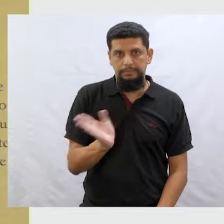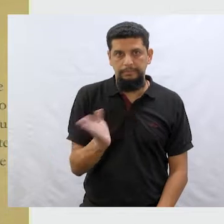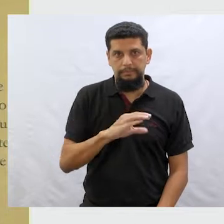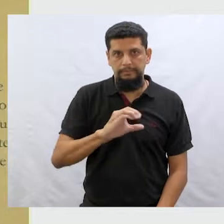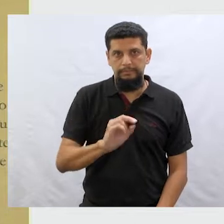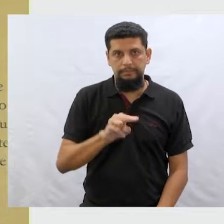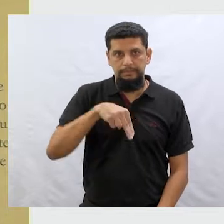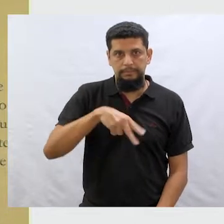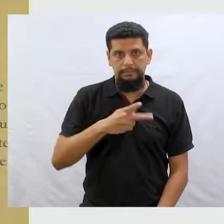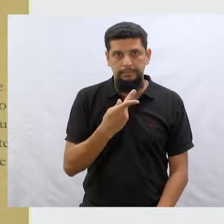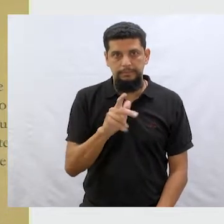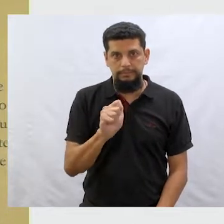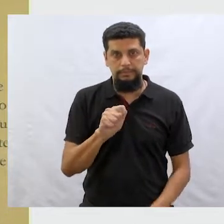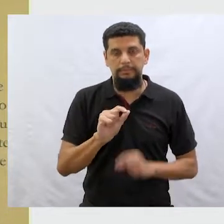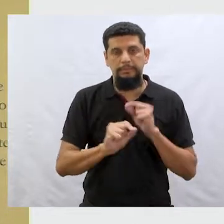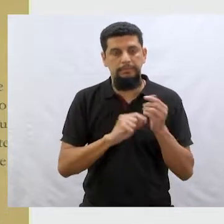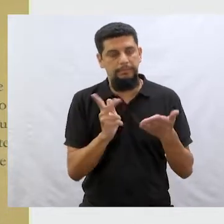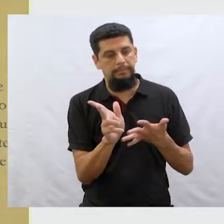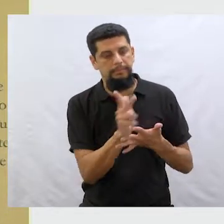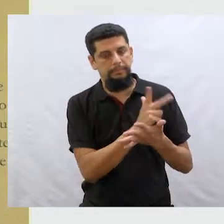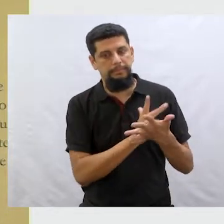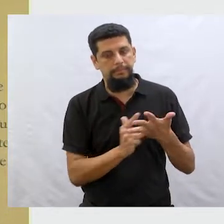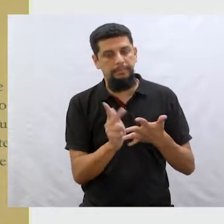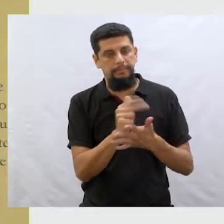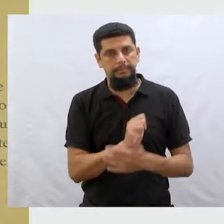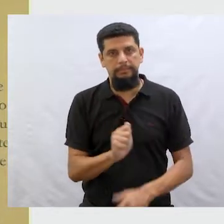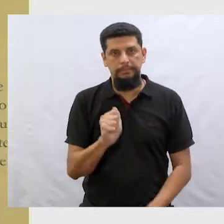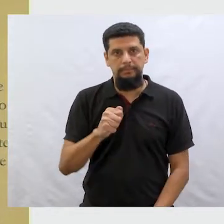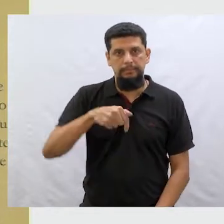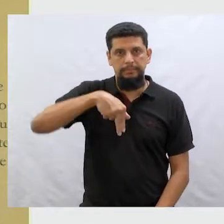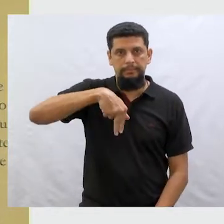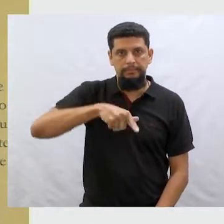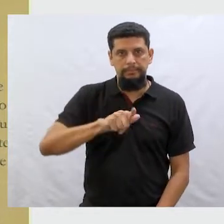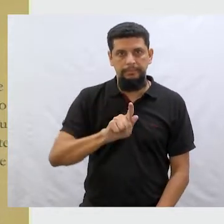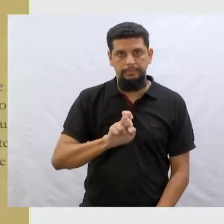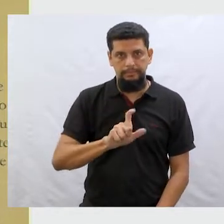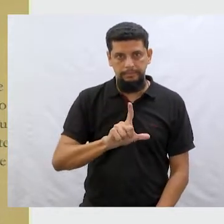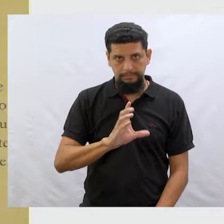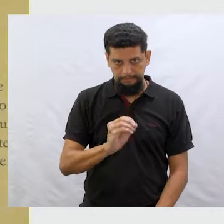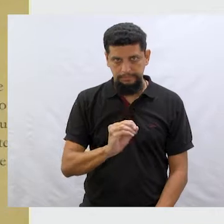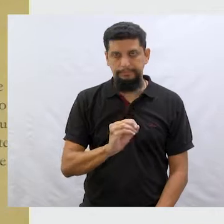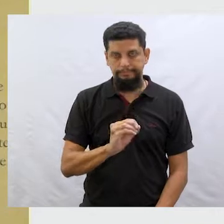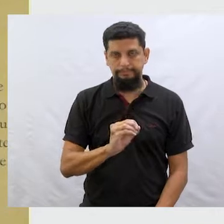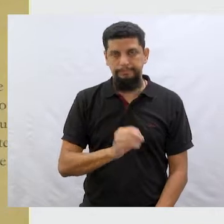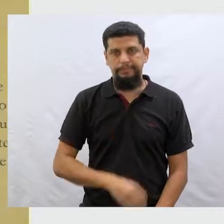ilustrou essa versão que eu vou trazer hoje é o Ângelo Hermeto Abitsaber.